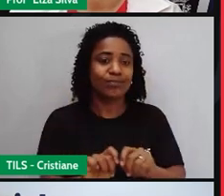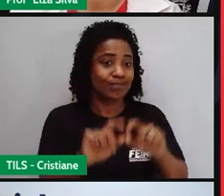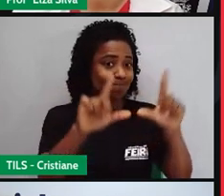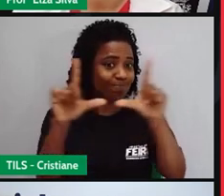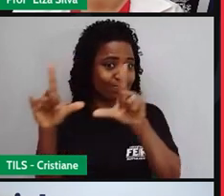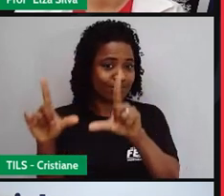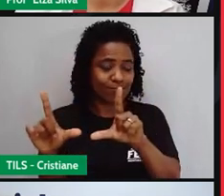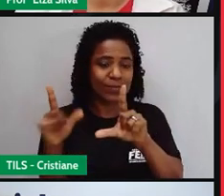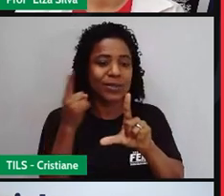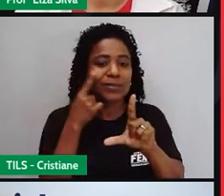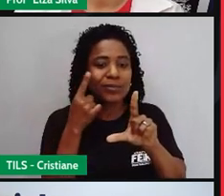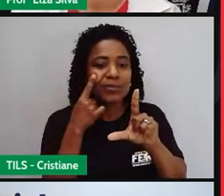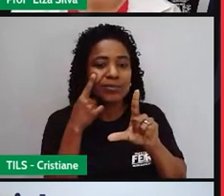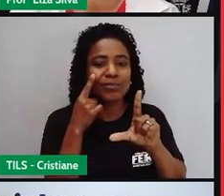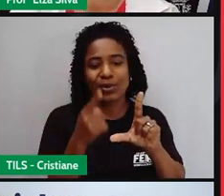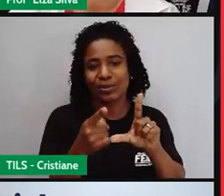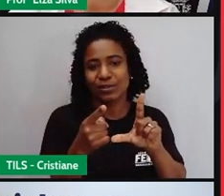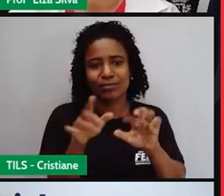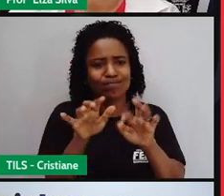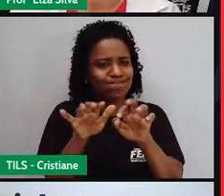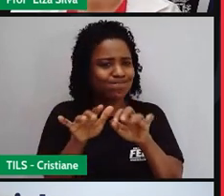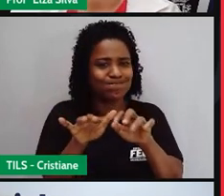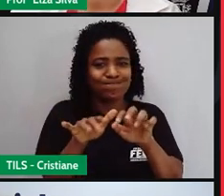criar as suas próprias mensagens.